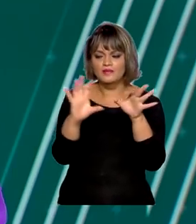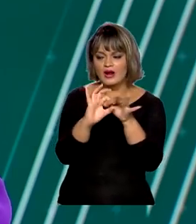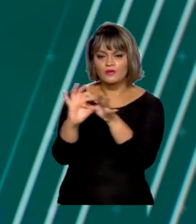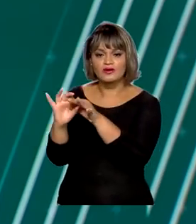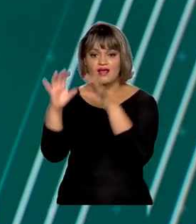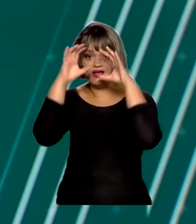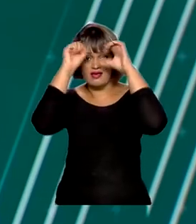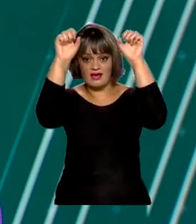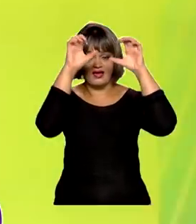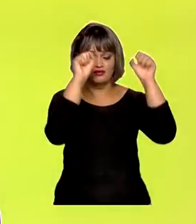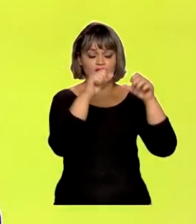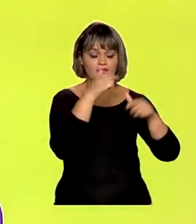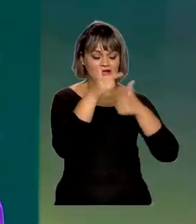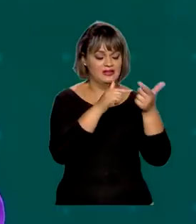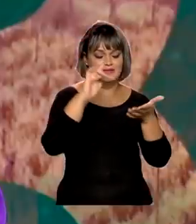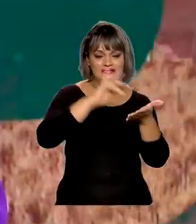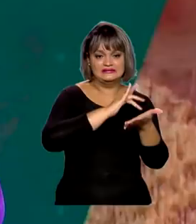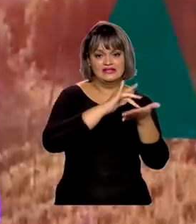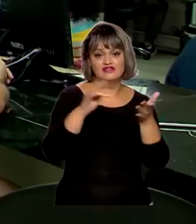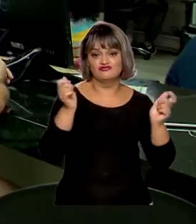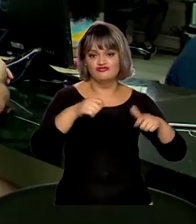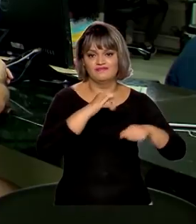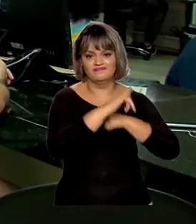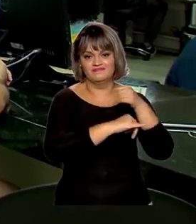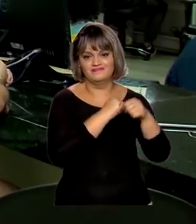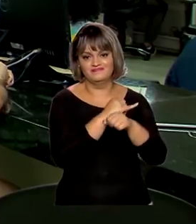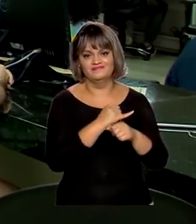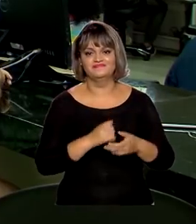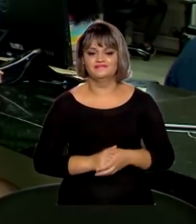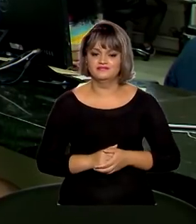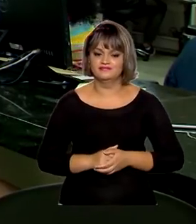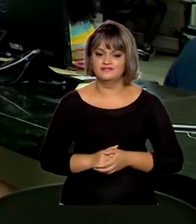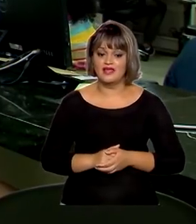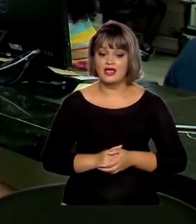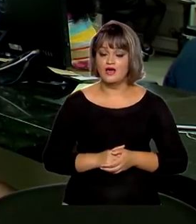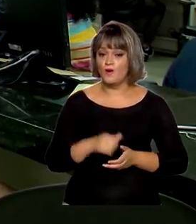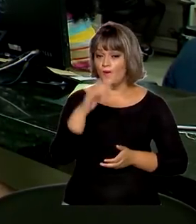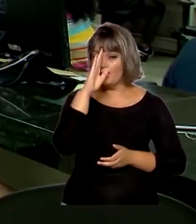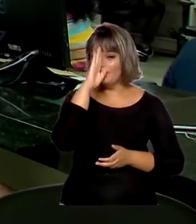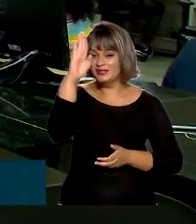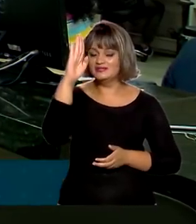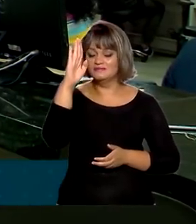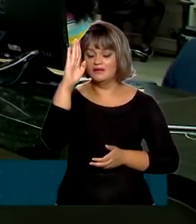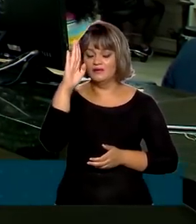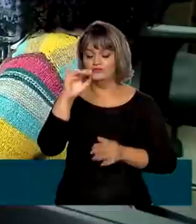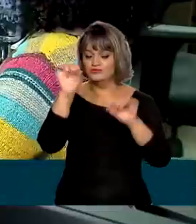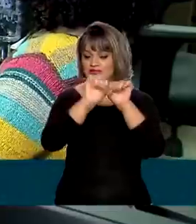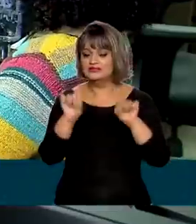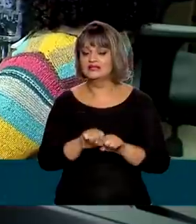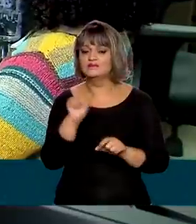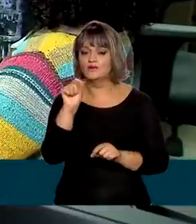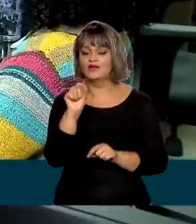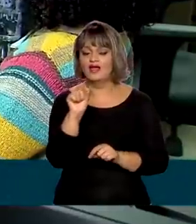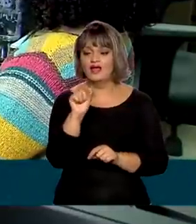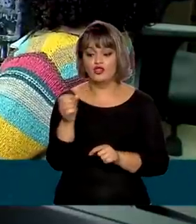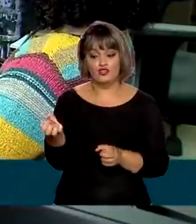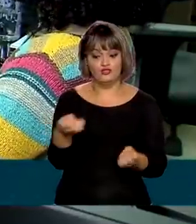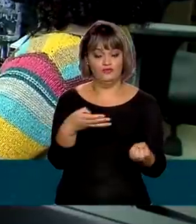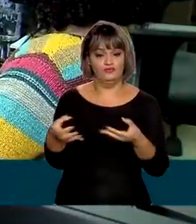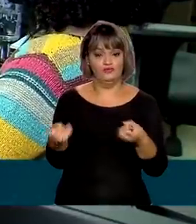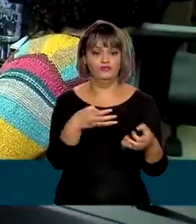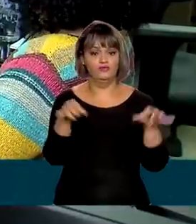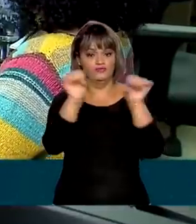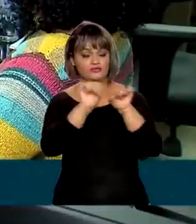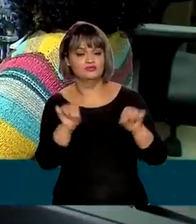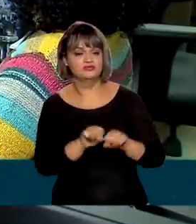cartórios digitalizando os serviços. O principal efeito do novo sistema será a modernização dos